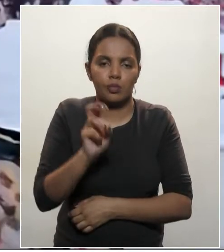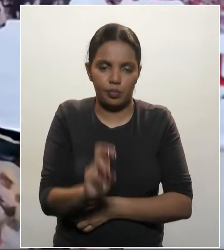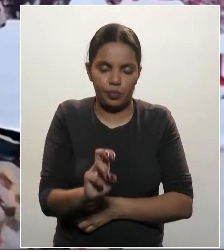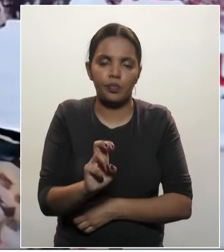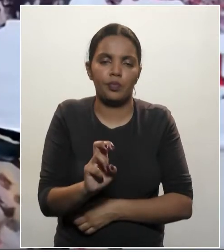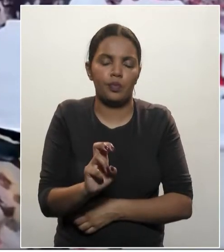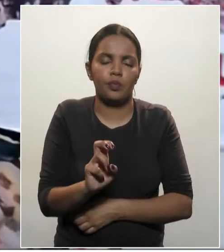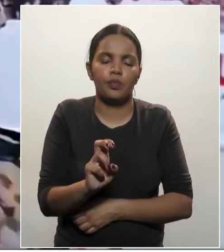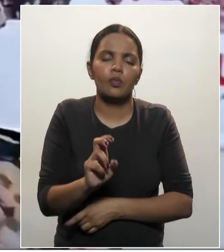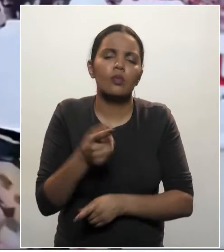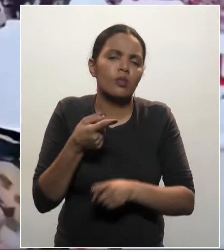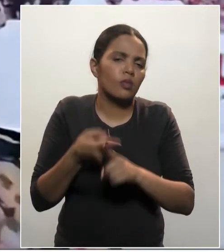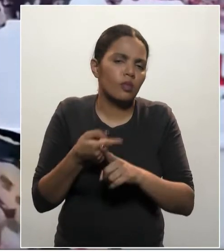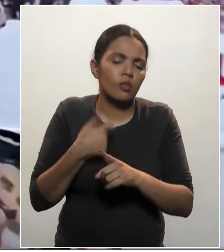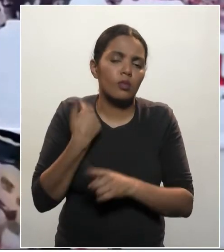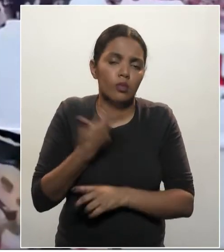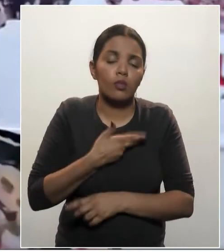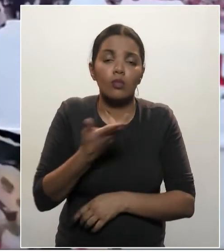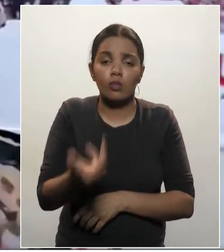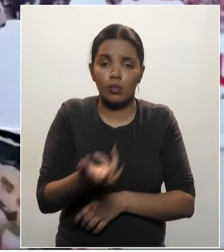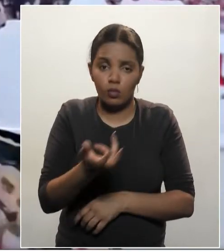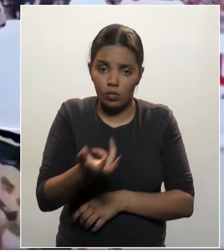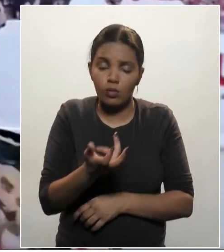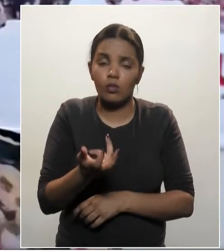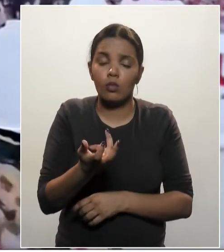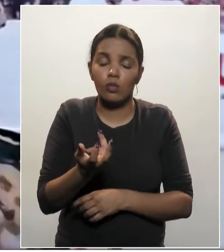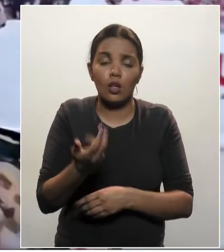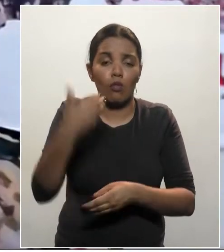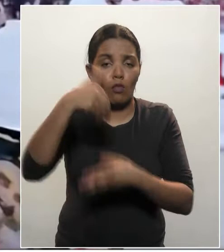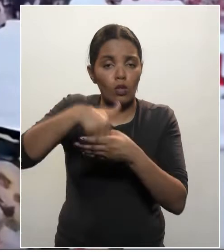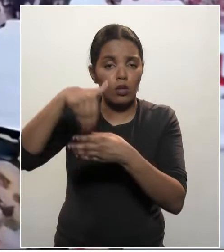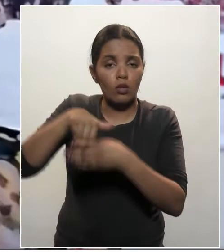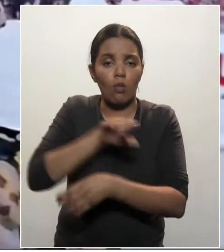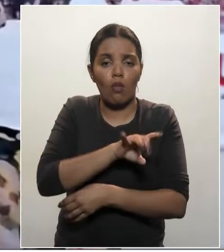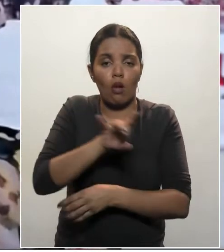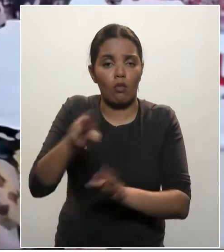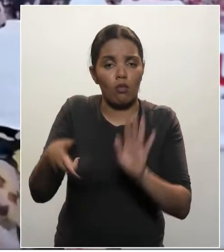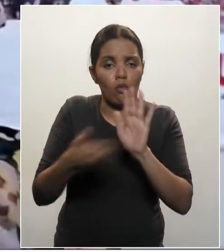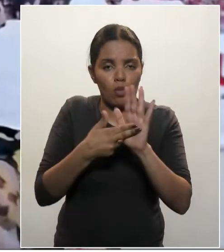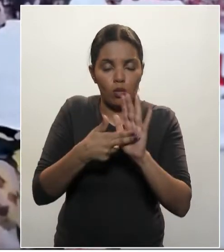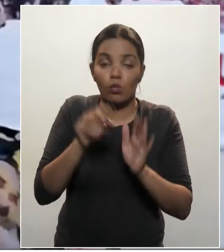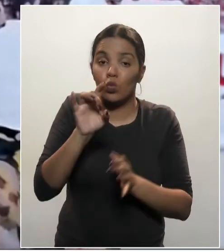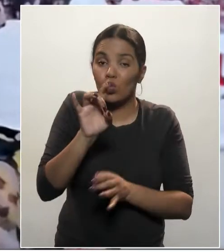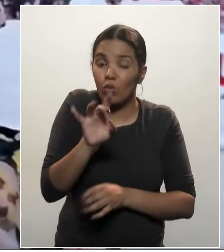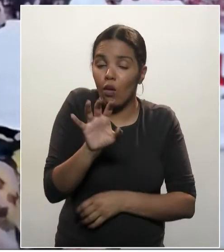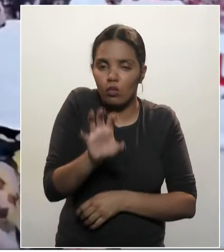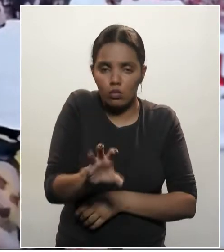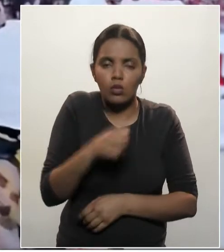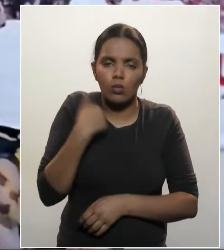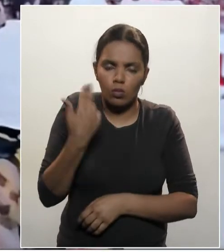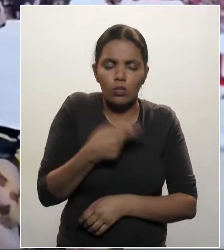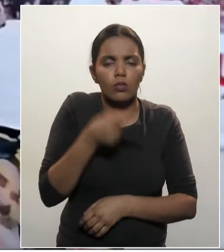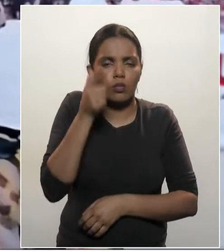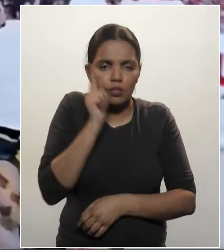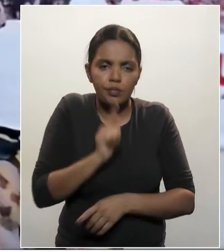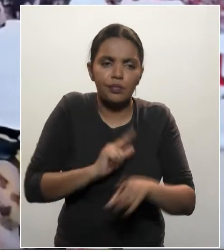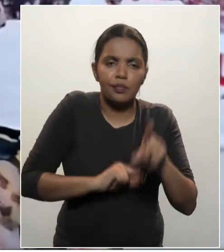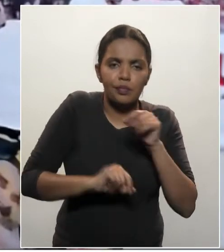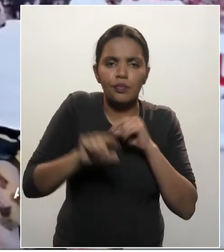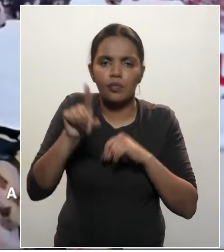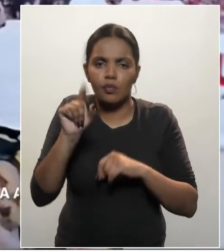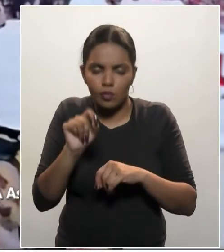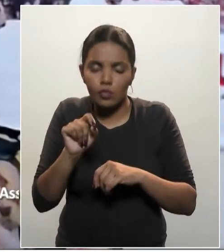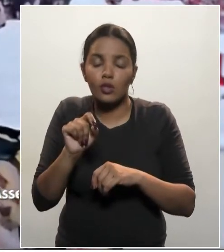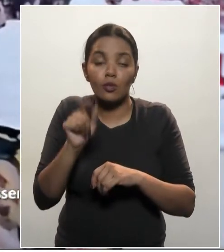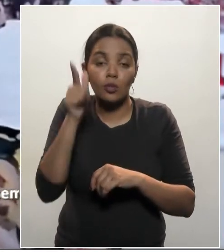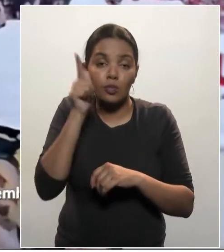no qual nós gostaríamos que fosse votada uma a uma. Só assim nós vamos conseguir fazer